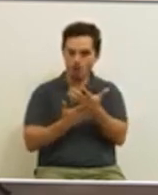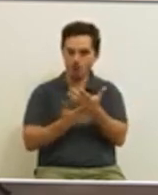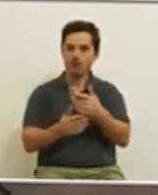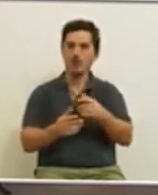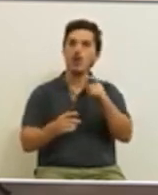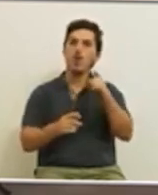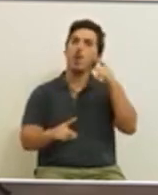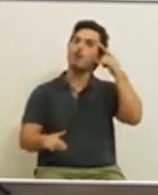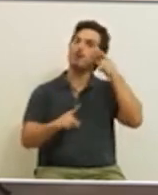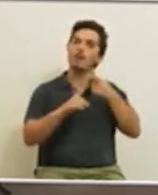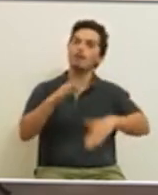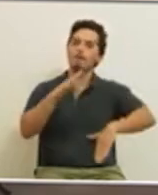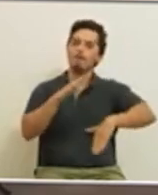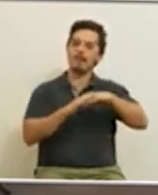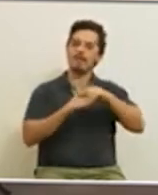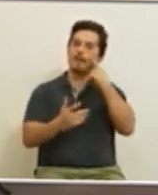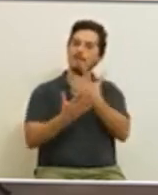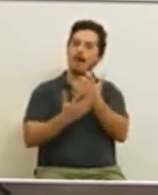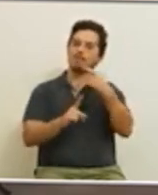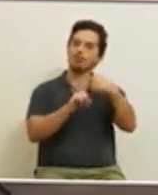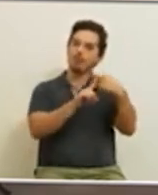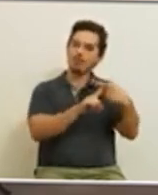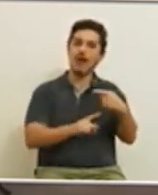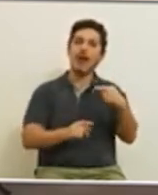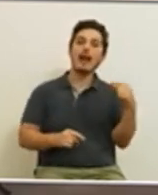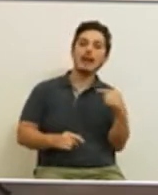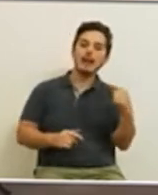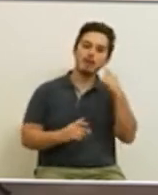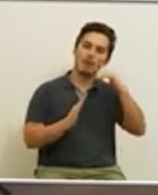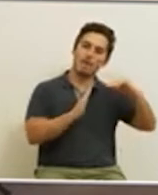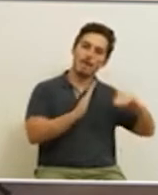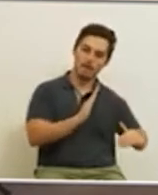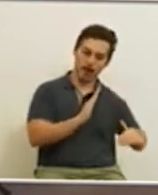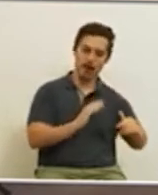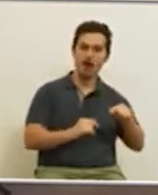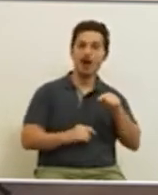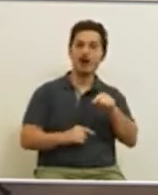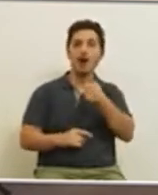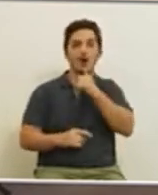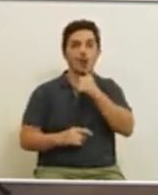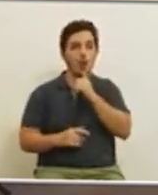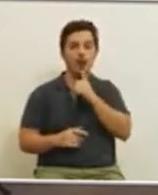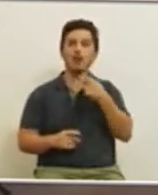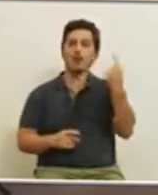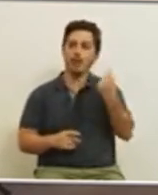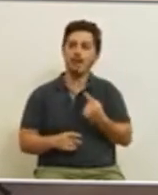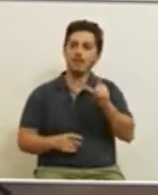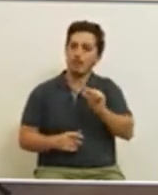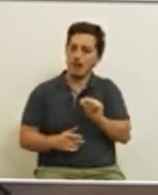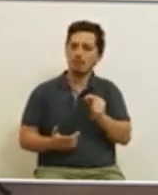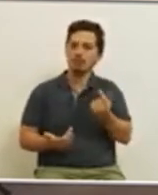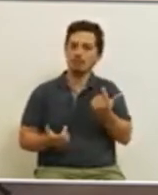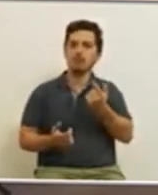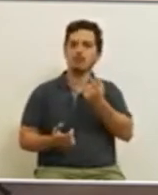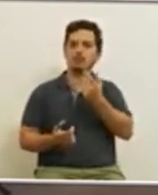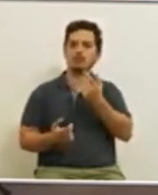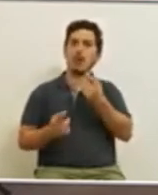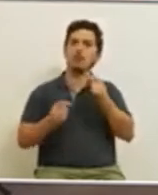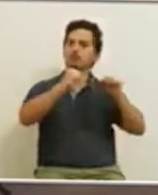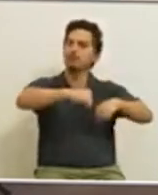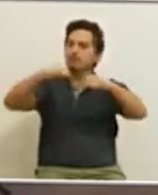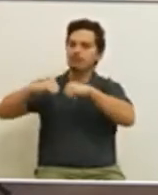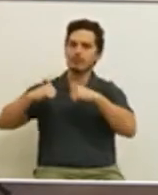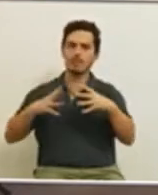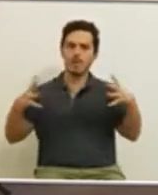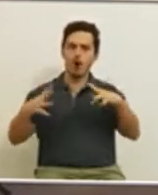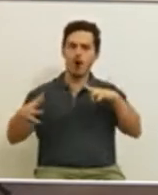forma a maximizar os impactos positivos e minimizando os impactos negativos. É uma decisão que deve também resultar de um significativo consenso